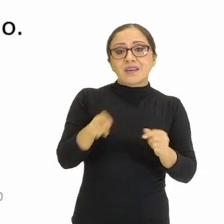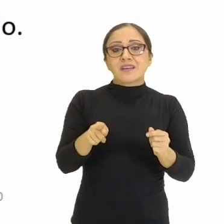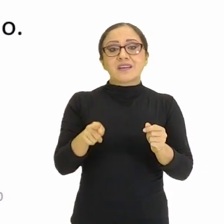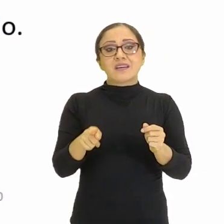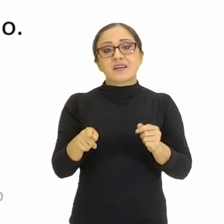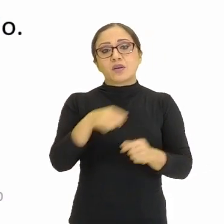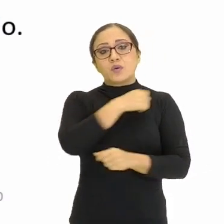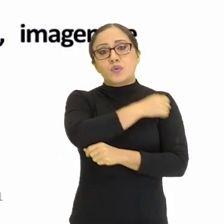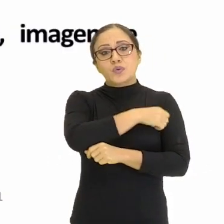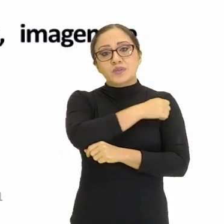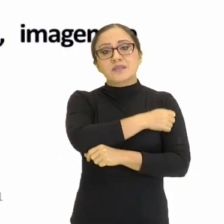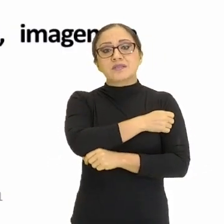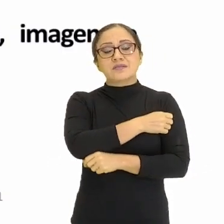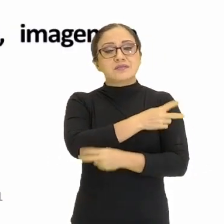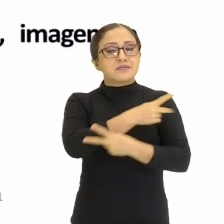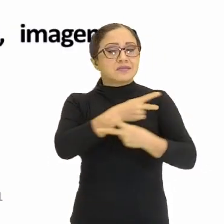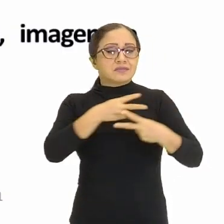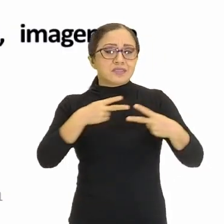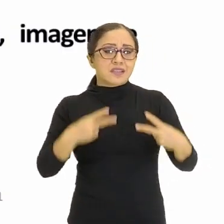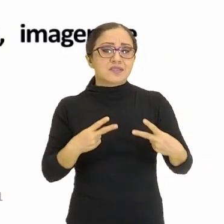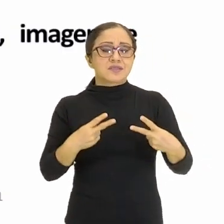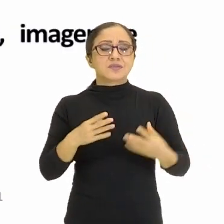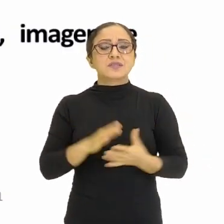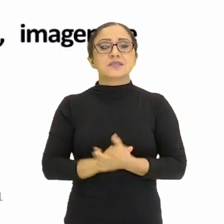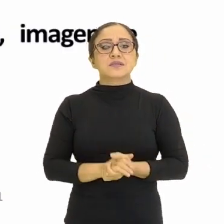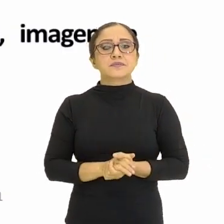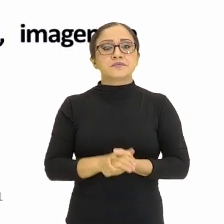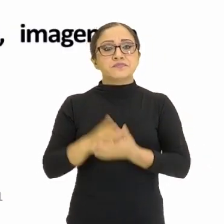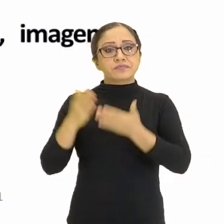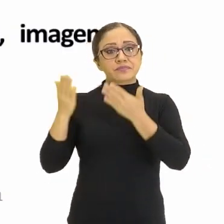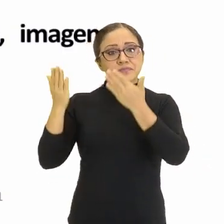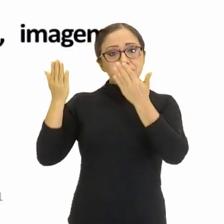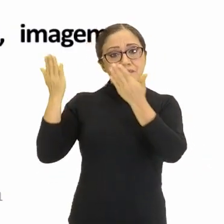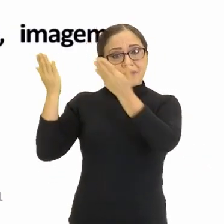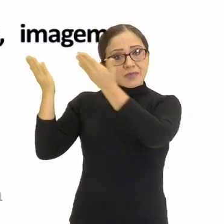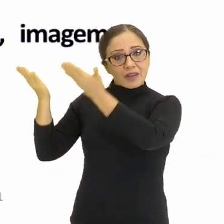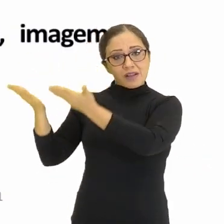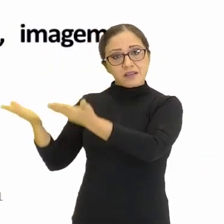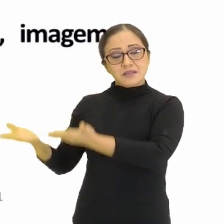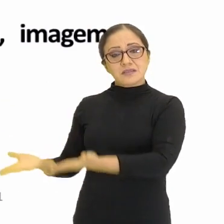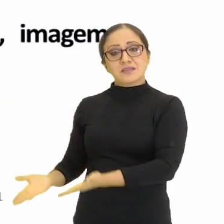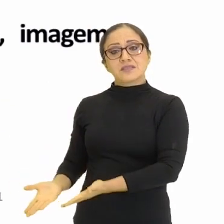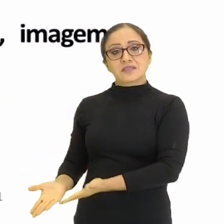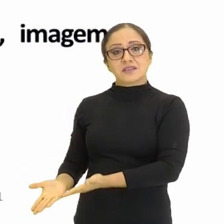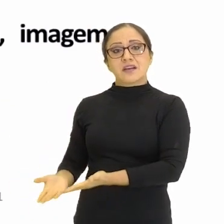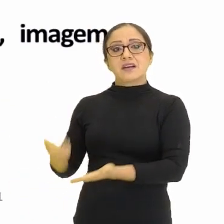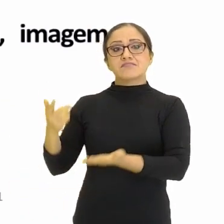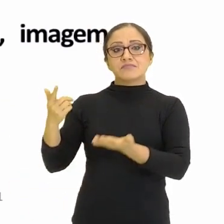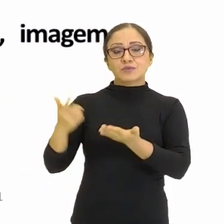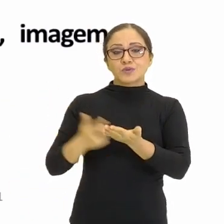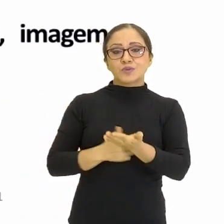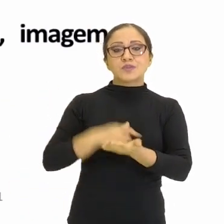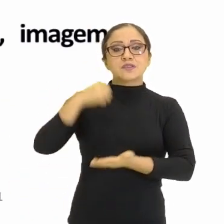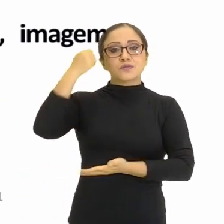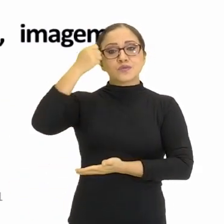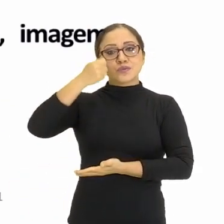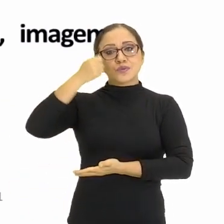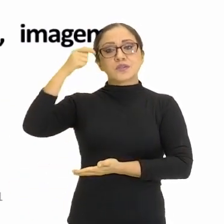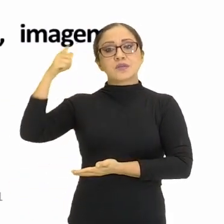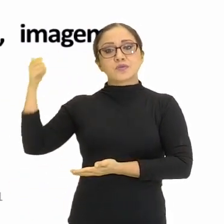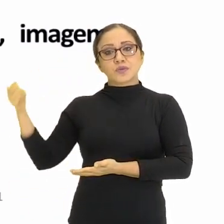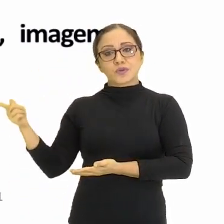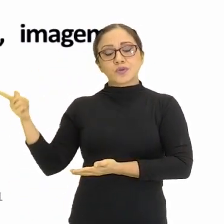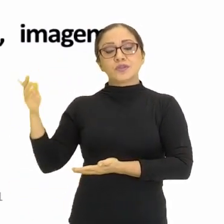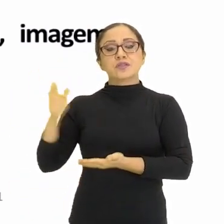importante para a gente, tá? Aqui estão as referências. Vocês podem dar uma olhada depois com